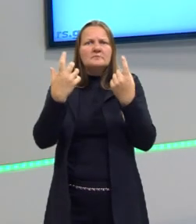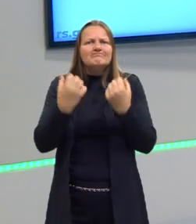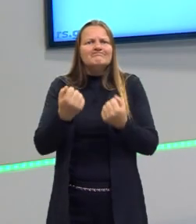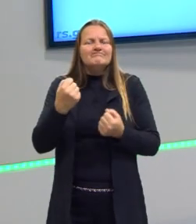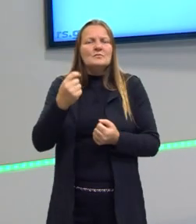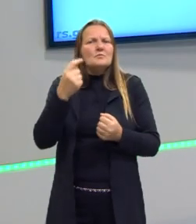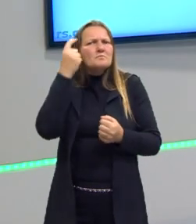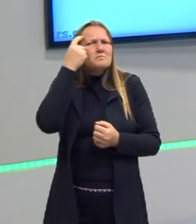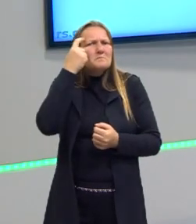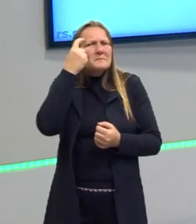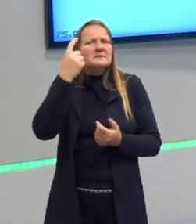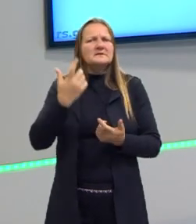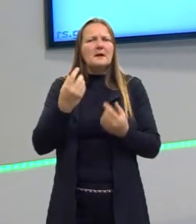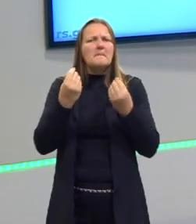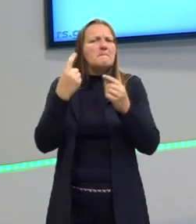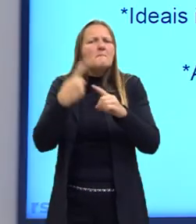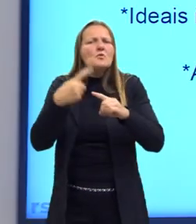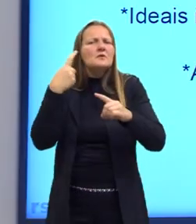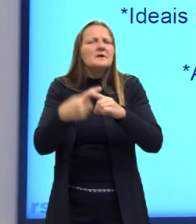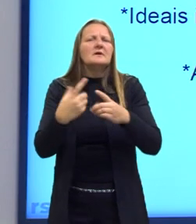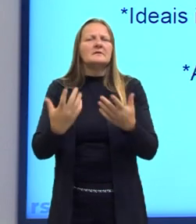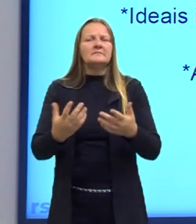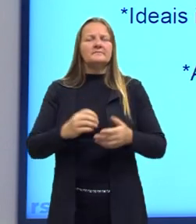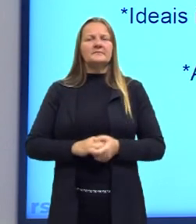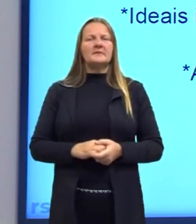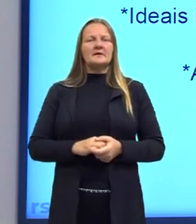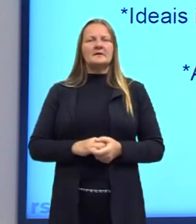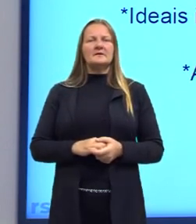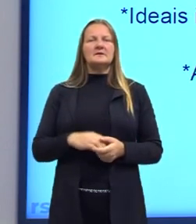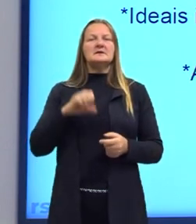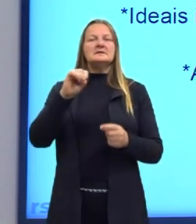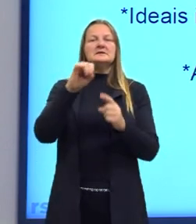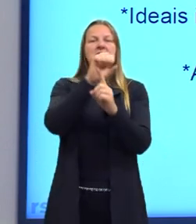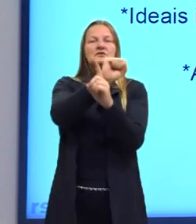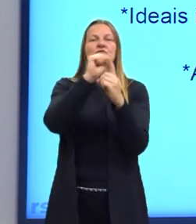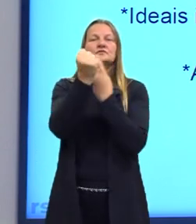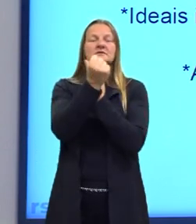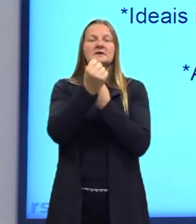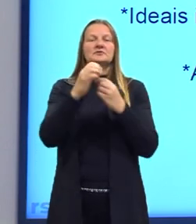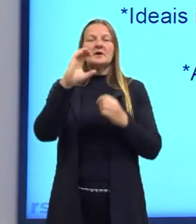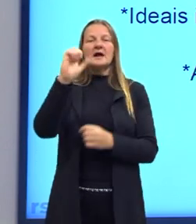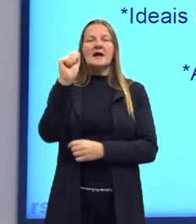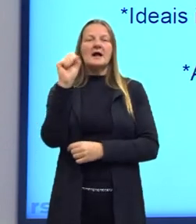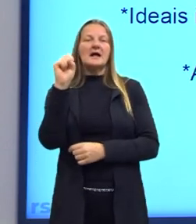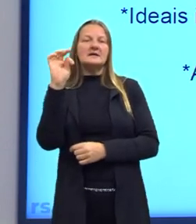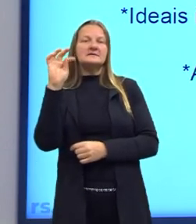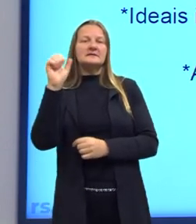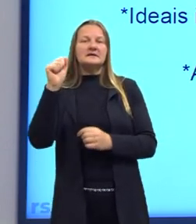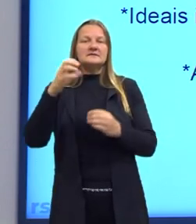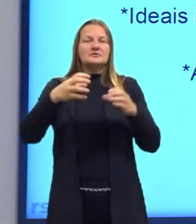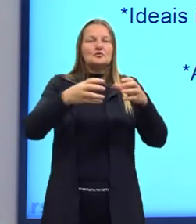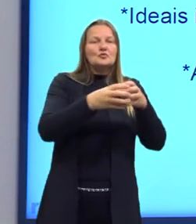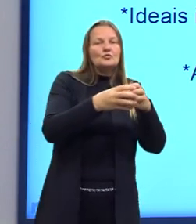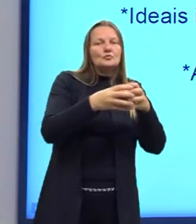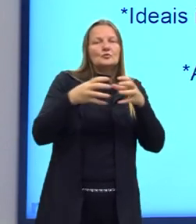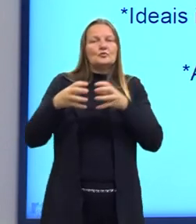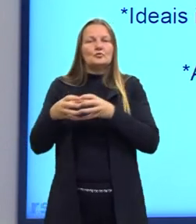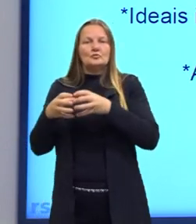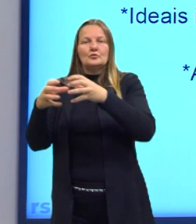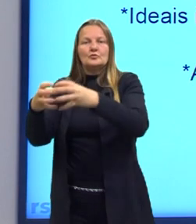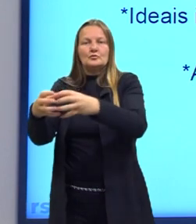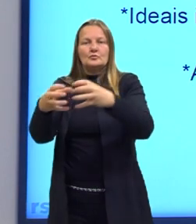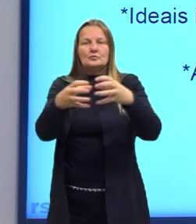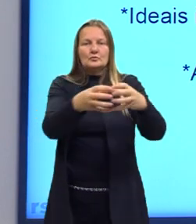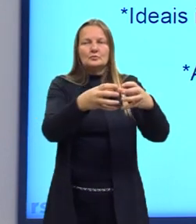racionalmente? A não ser que fosse uma sociedade em castas, estamental, né? Existem ainda